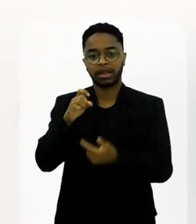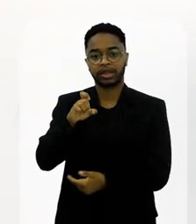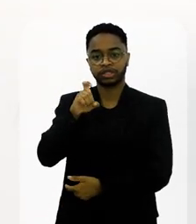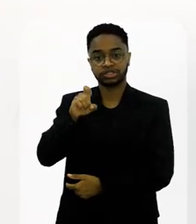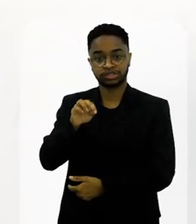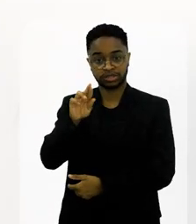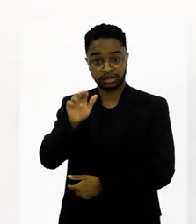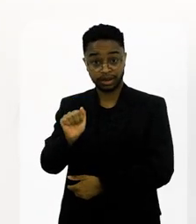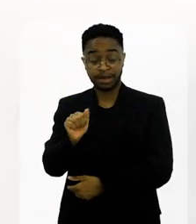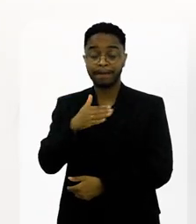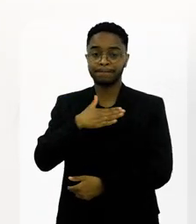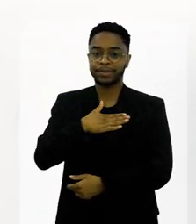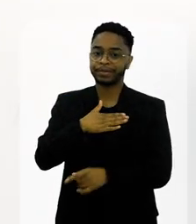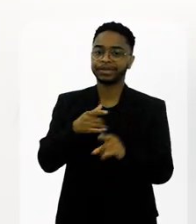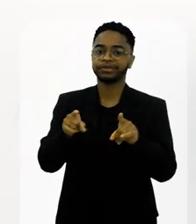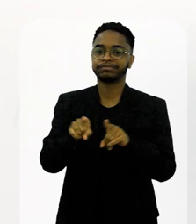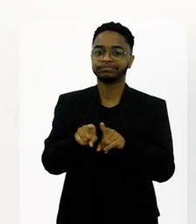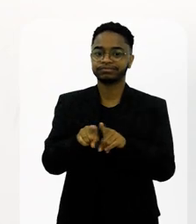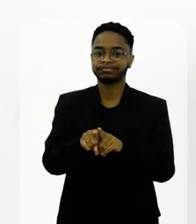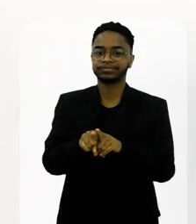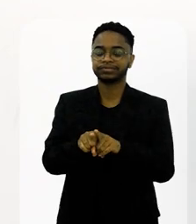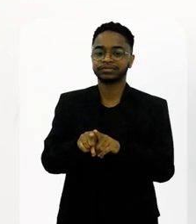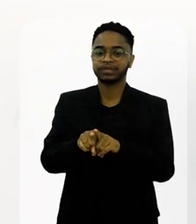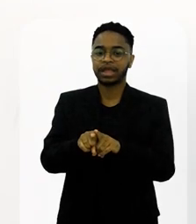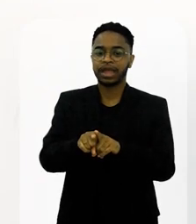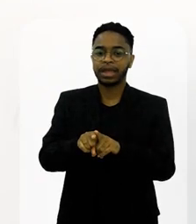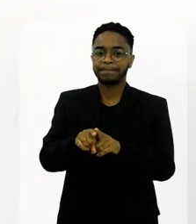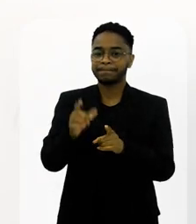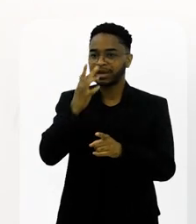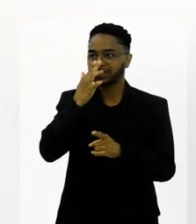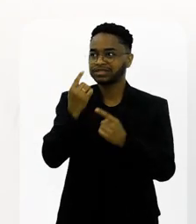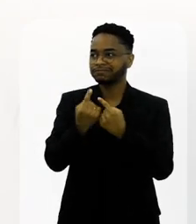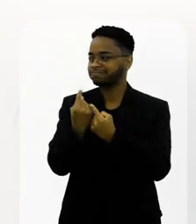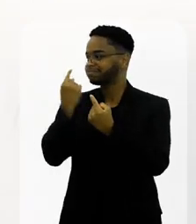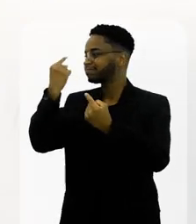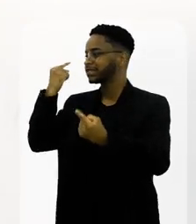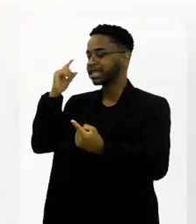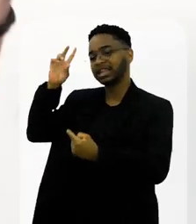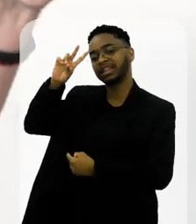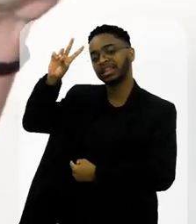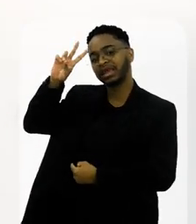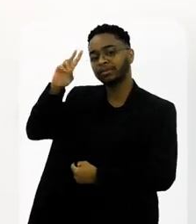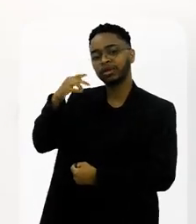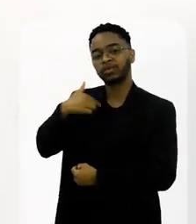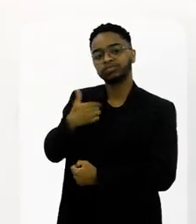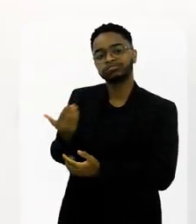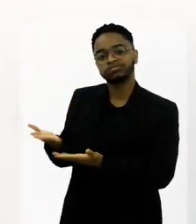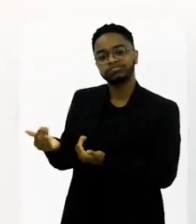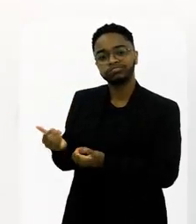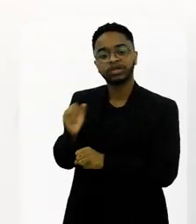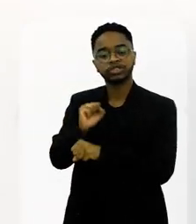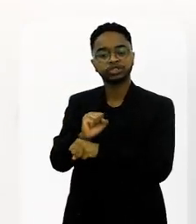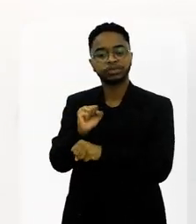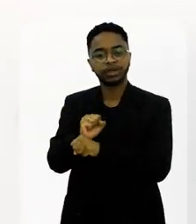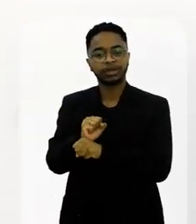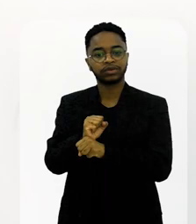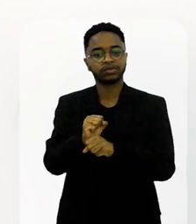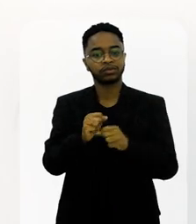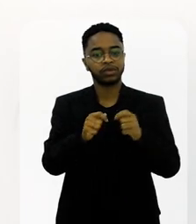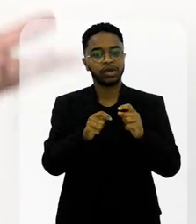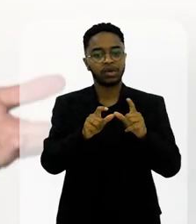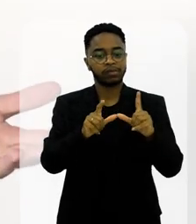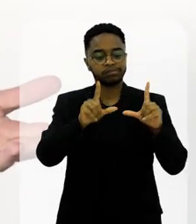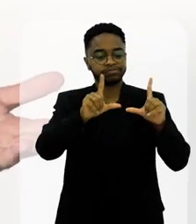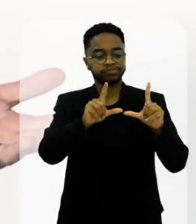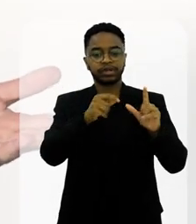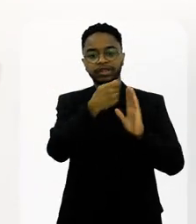começo a fazer a minha coluna, para mim também é um resgate dessa minha memória juvenil, né? Assim, de eu ficar esperando